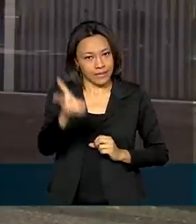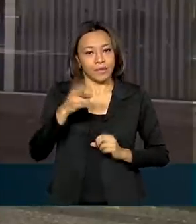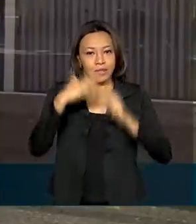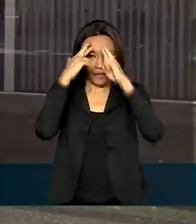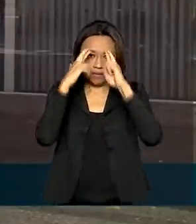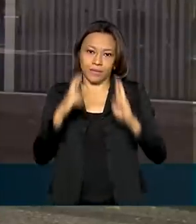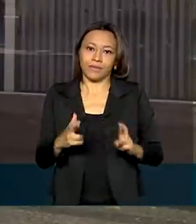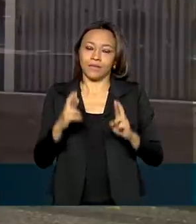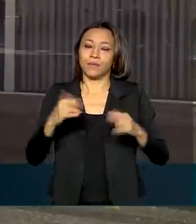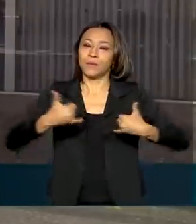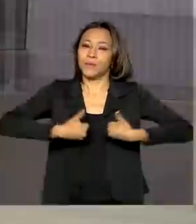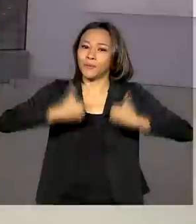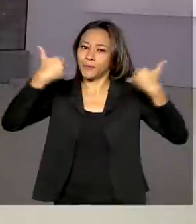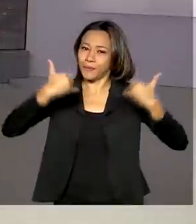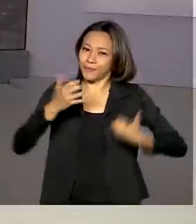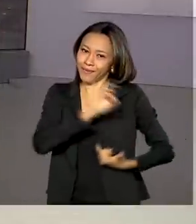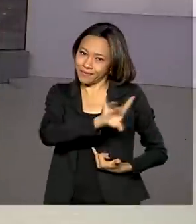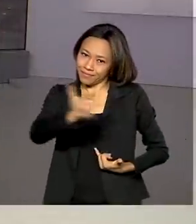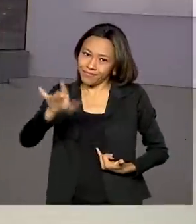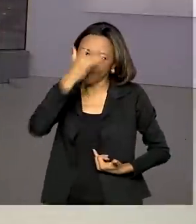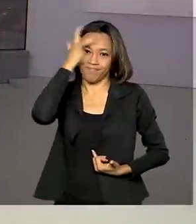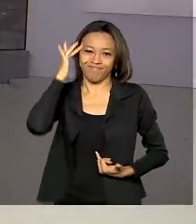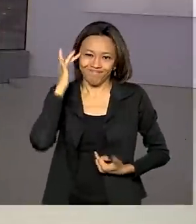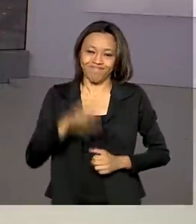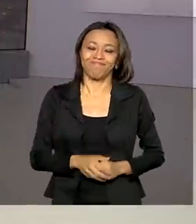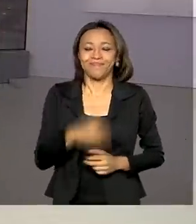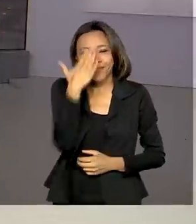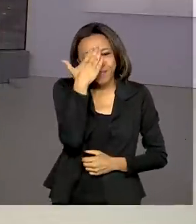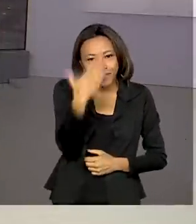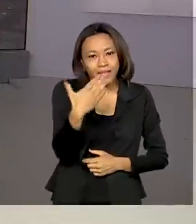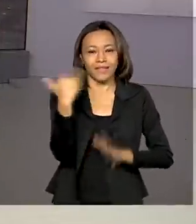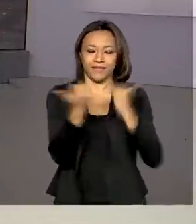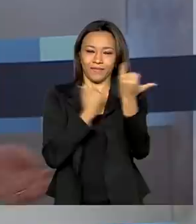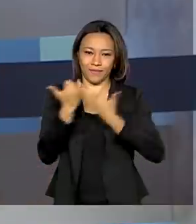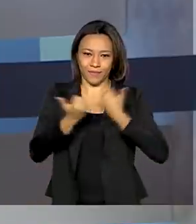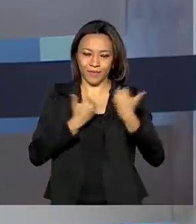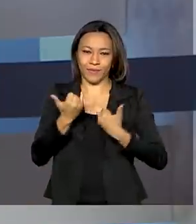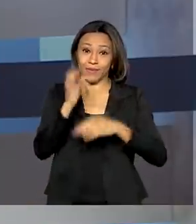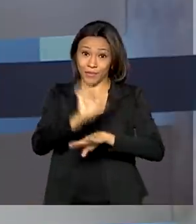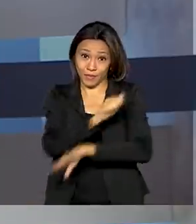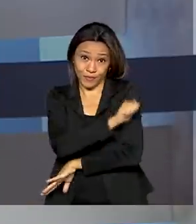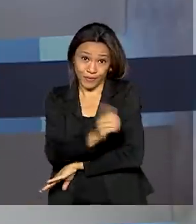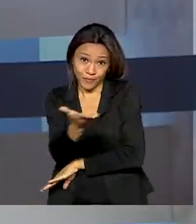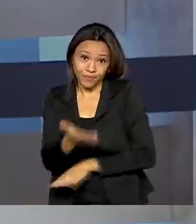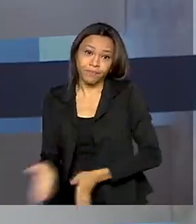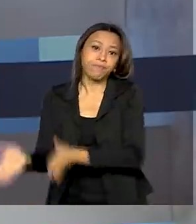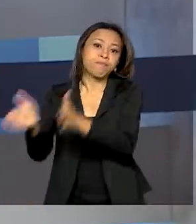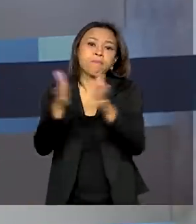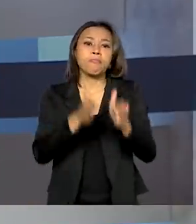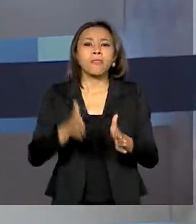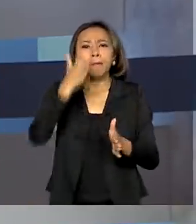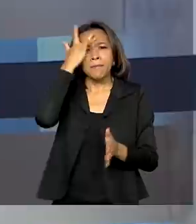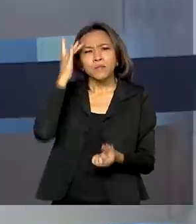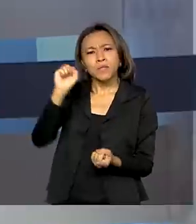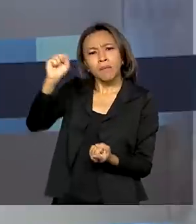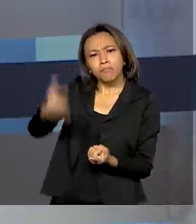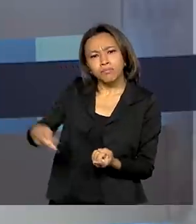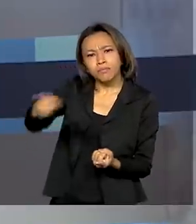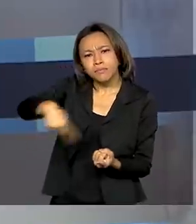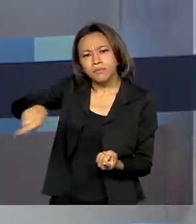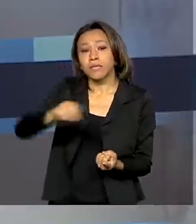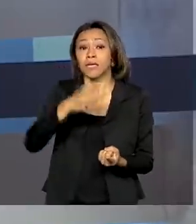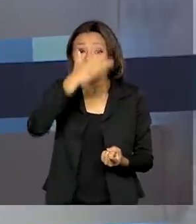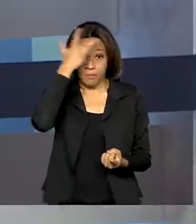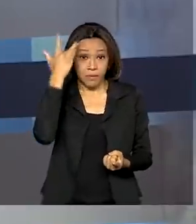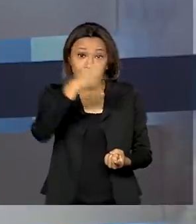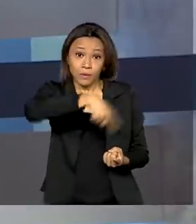nascimento. Renata. Obrigada, Maurício, pelas suas informações direto do Rio de Janeiro. E olha, aposentados e pensionistas do INSS